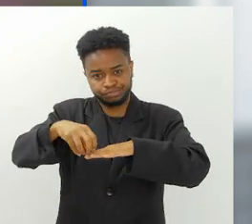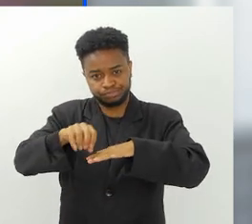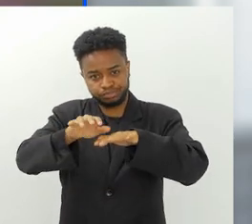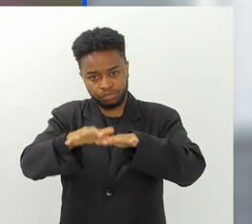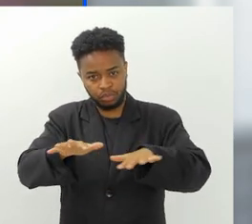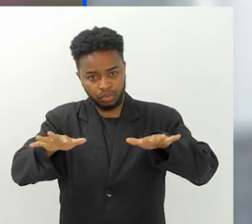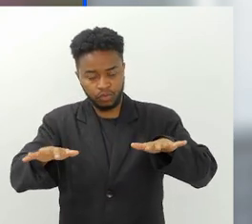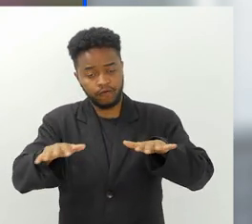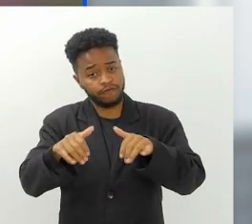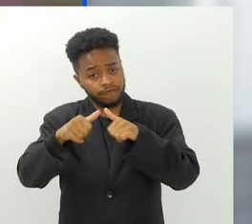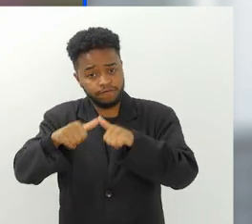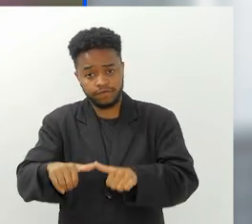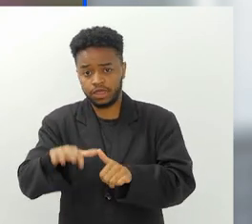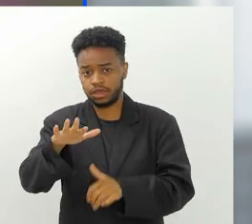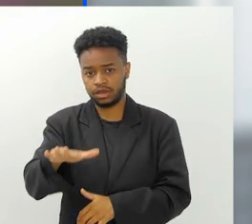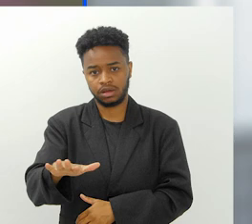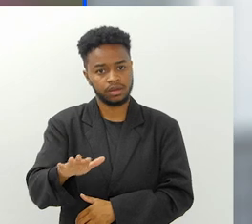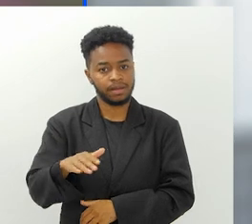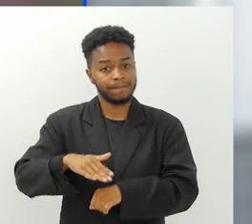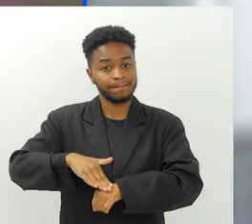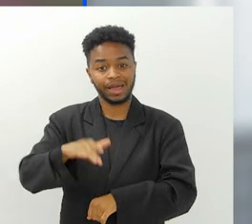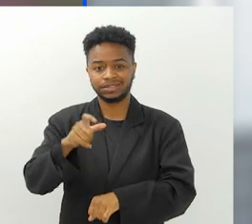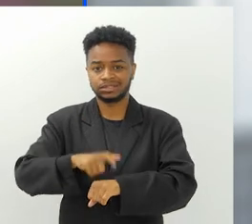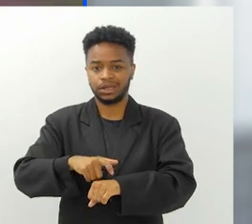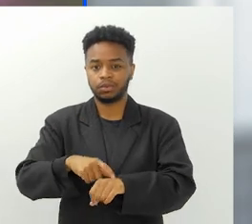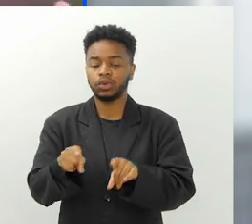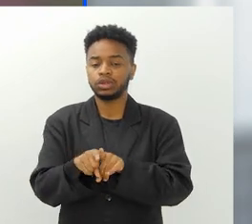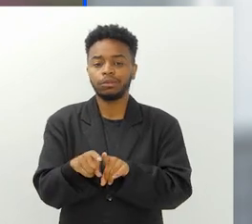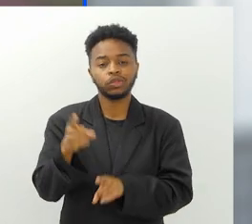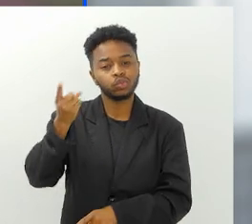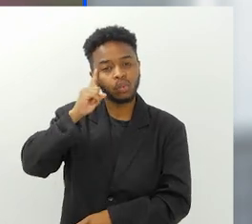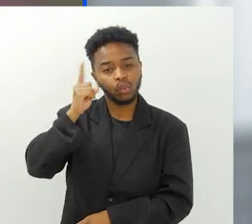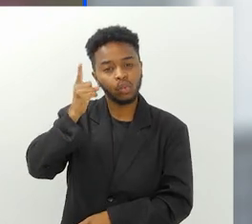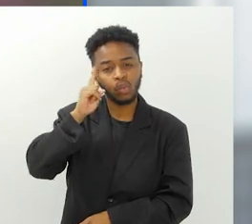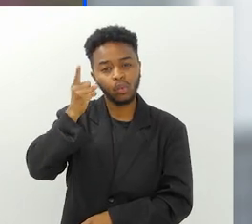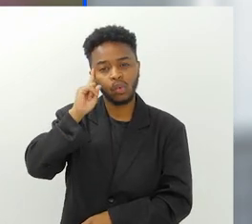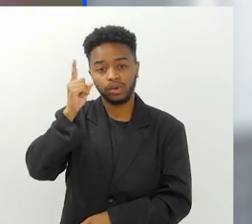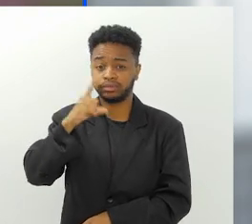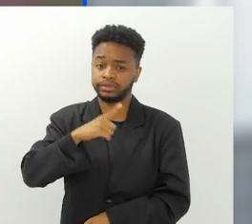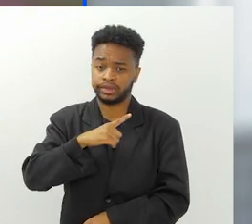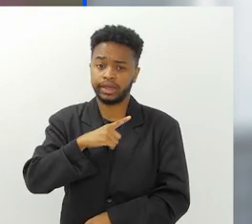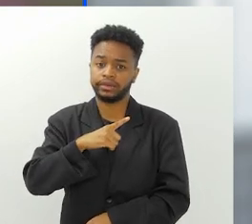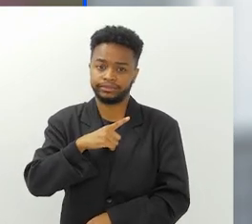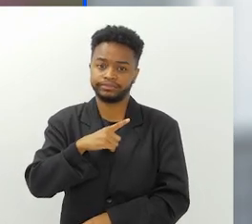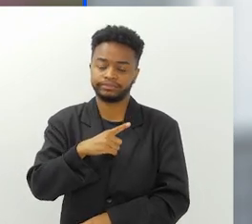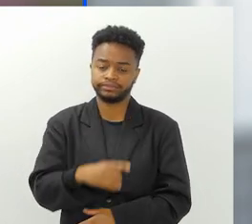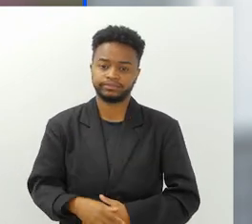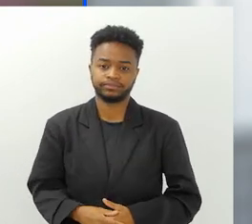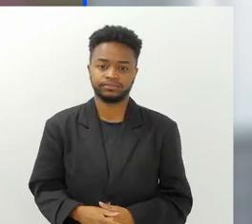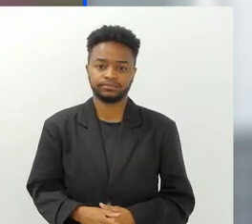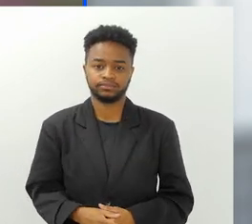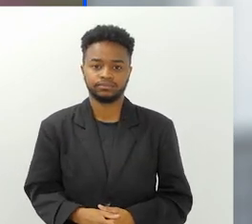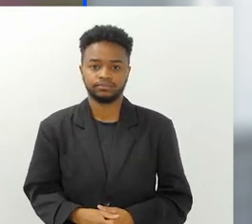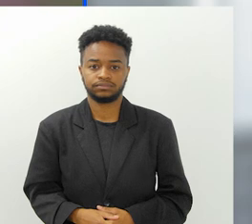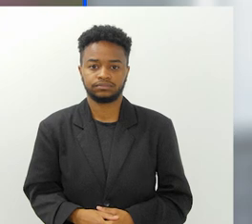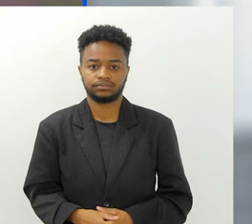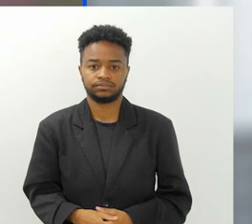por muito mais tempo, e todo dia você tem um aporte ali, né?